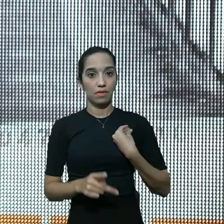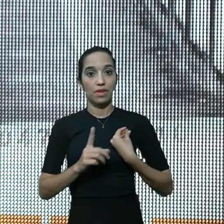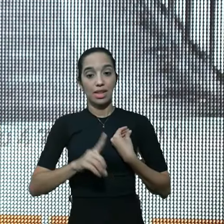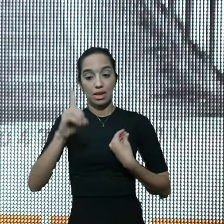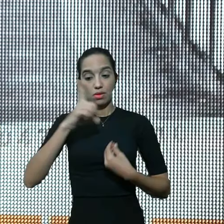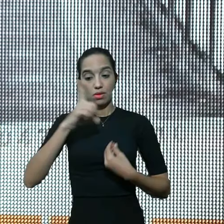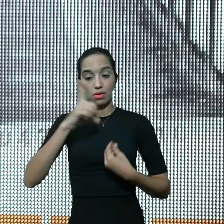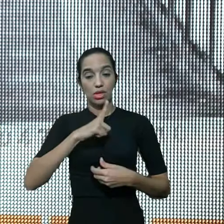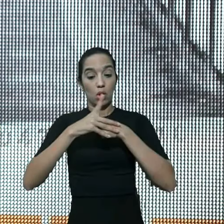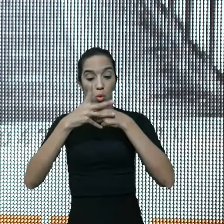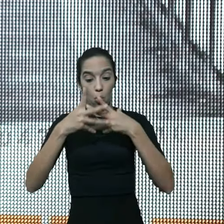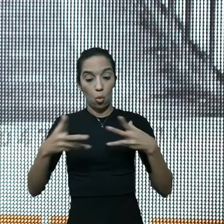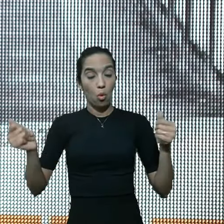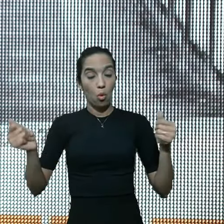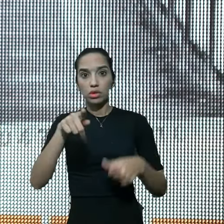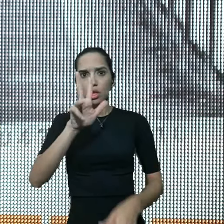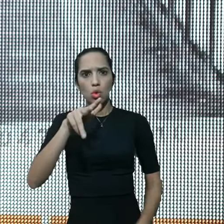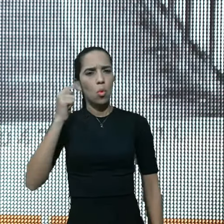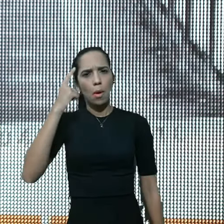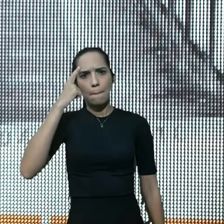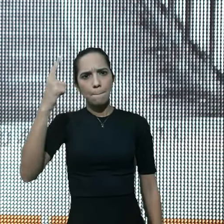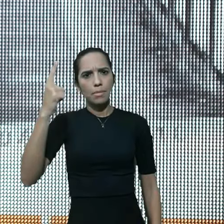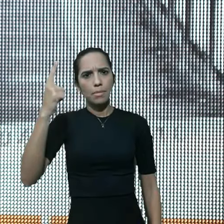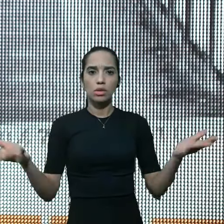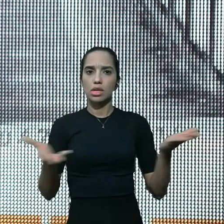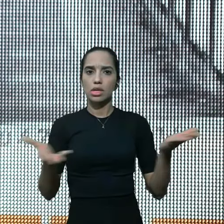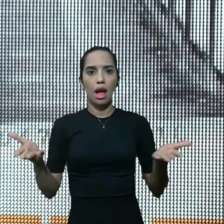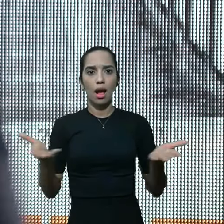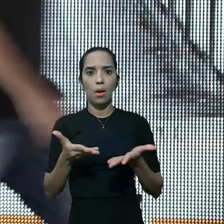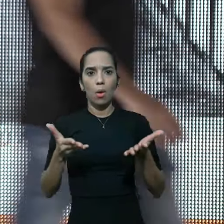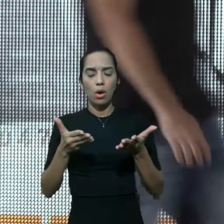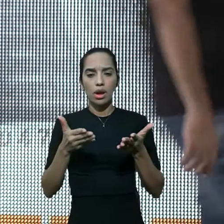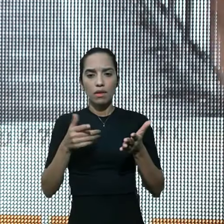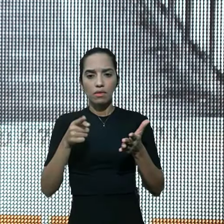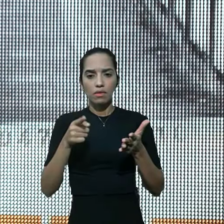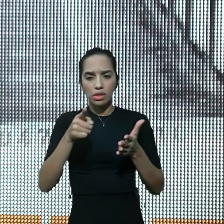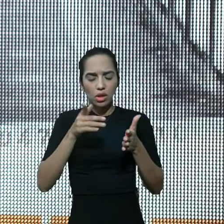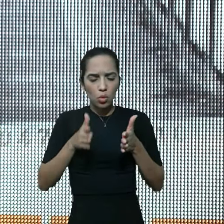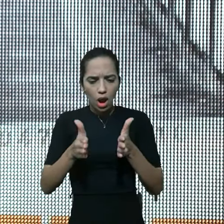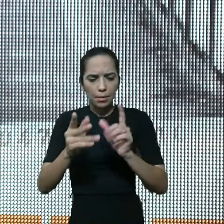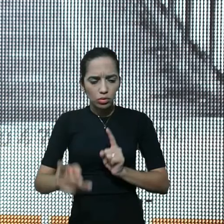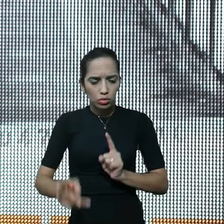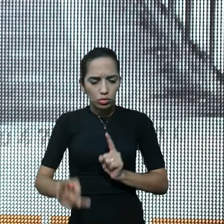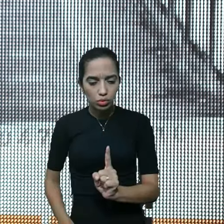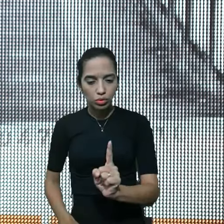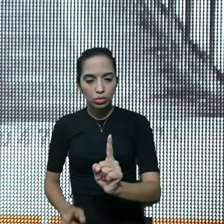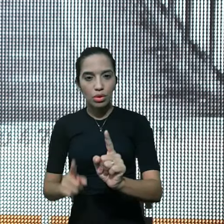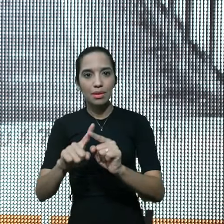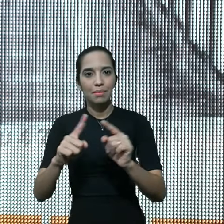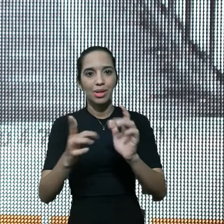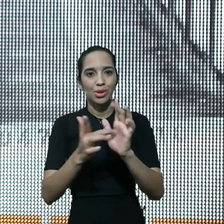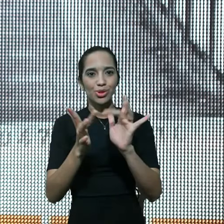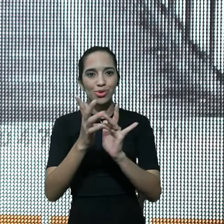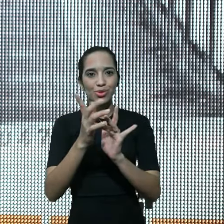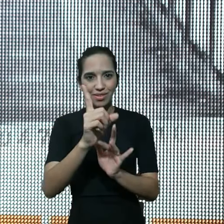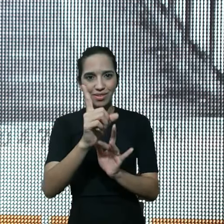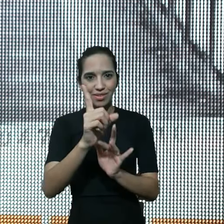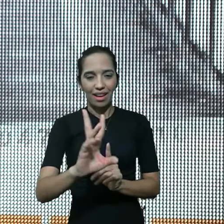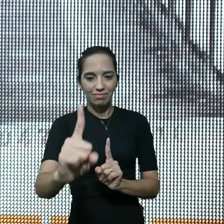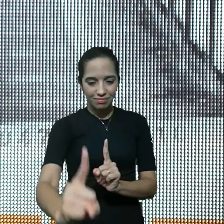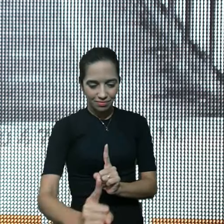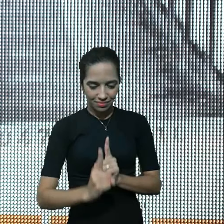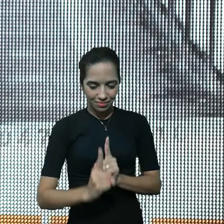tem cura, que você nunca imaginou, e talvez, você esteja, no meio, do caminho, mas o Senhor, vai ao seu encontro,